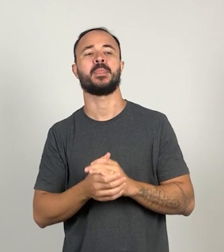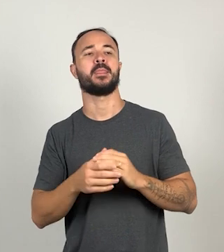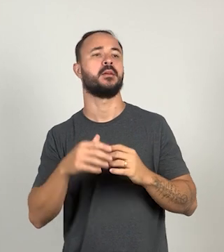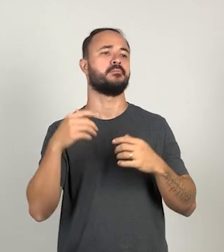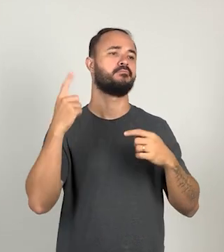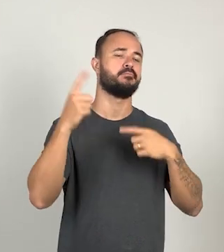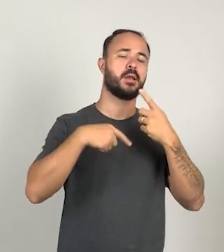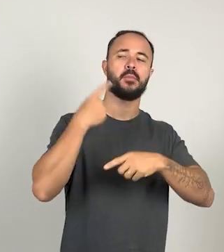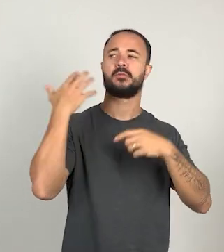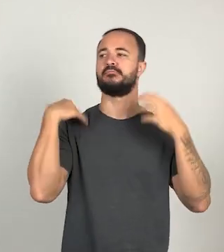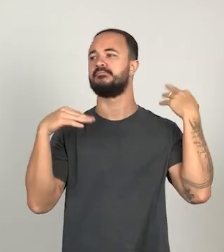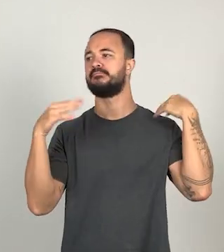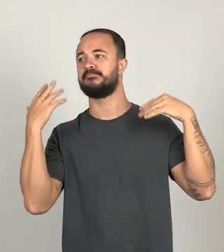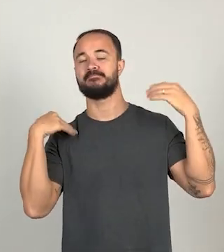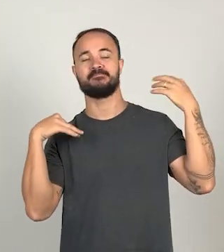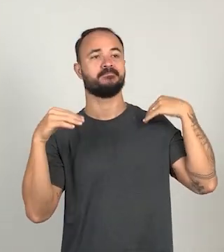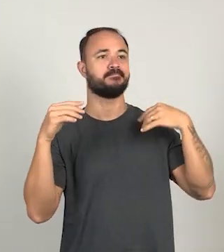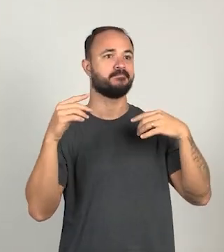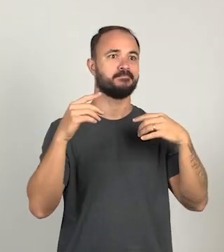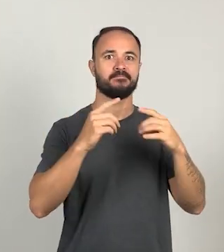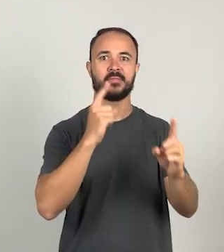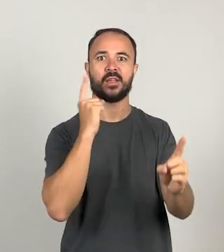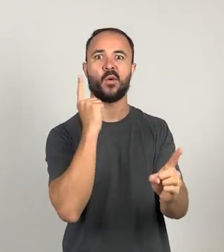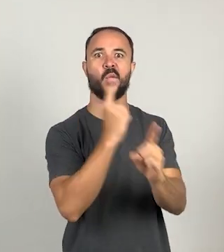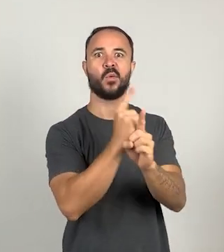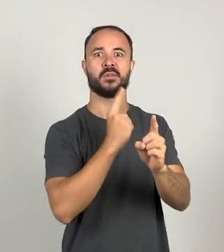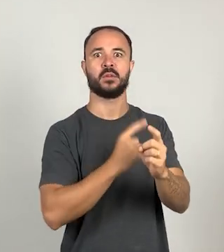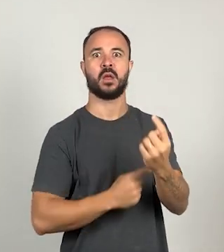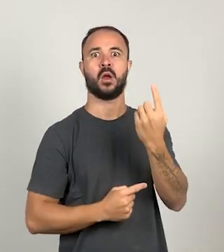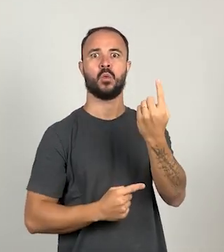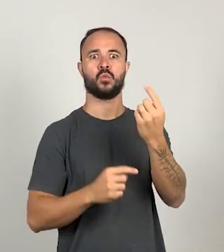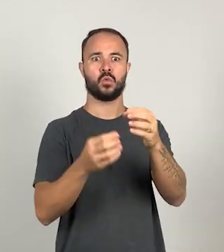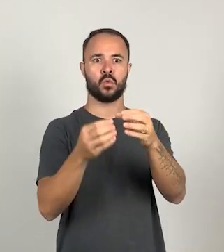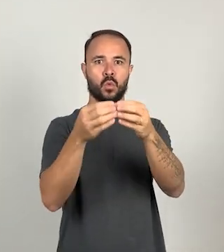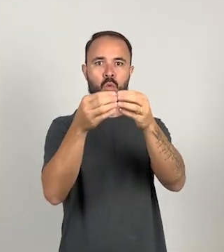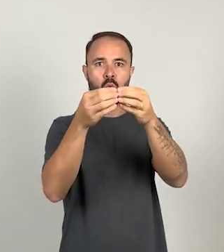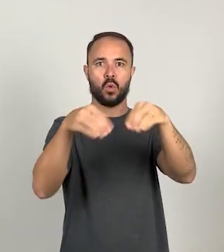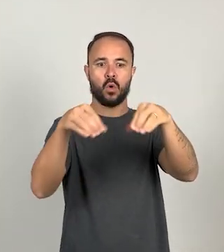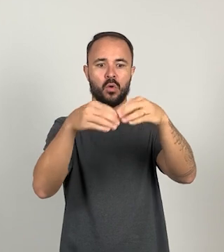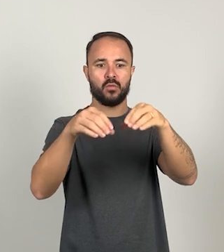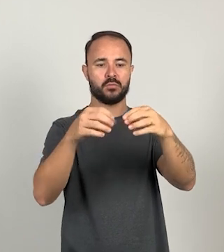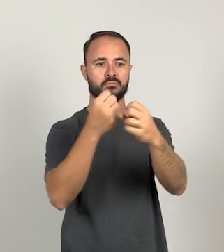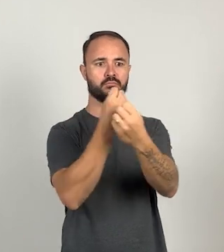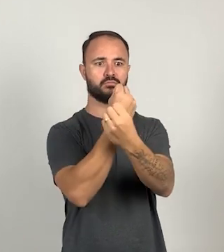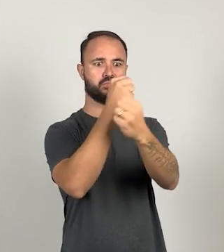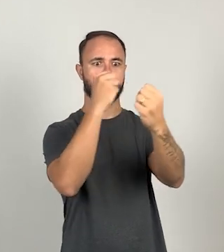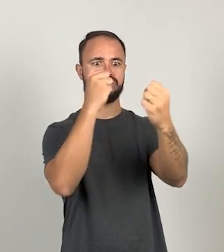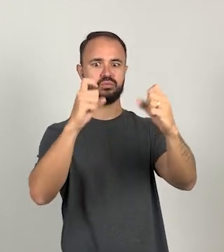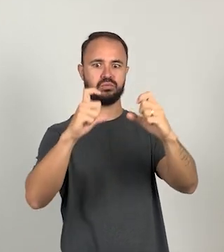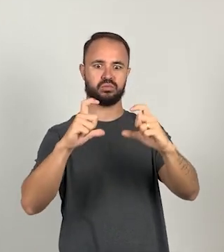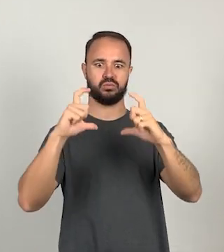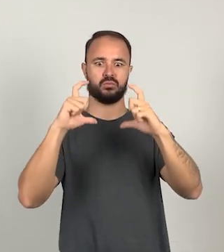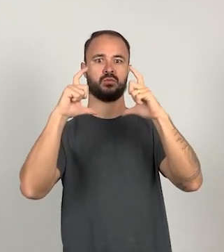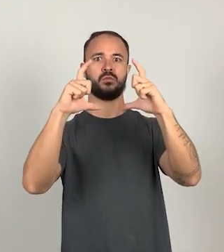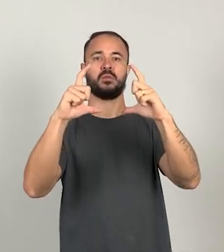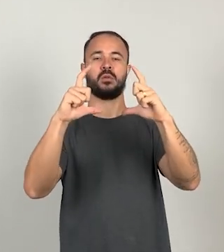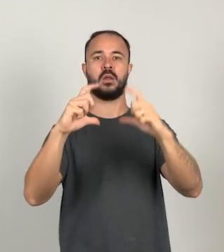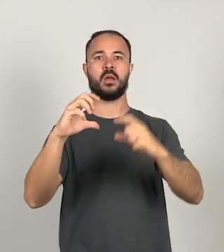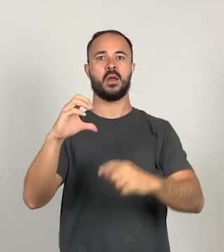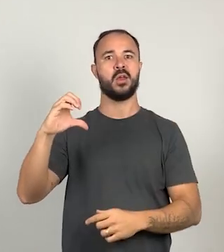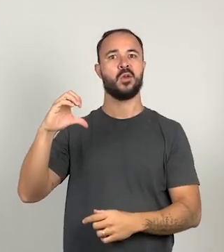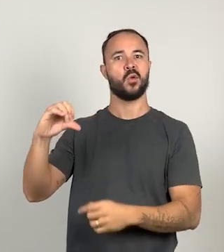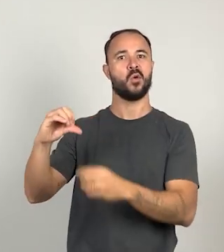foi passear, um ovo enorme, ela encontrou. Nove